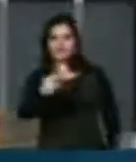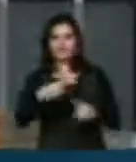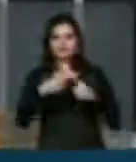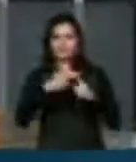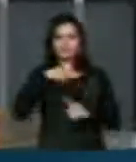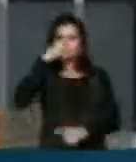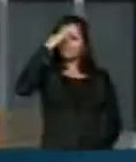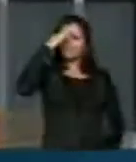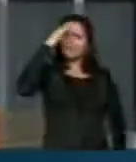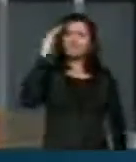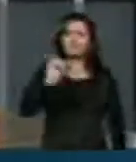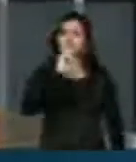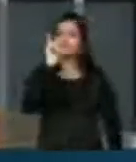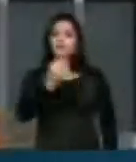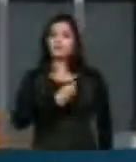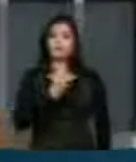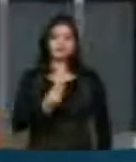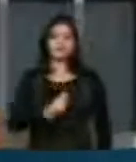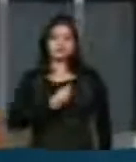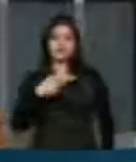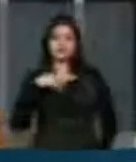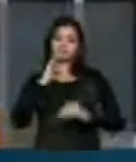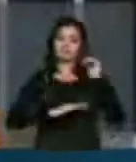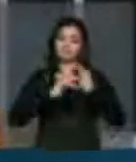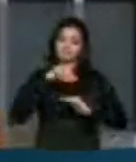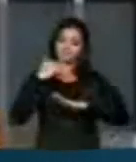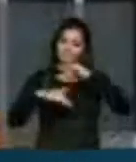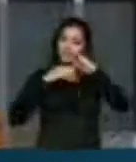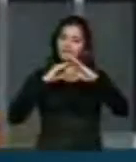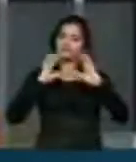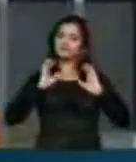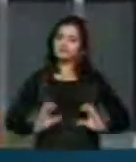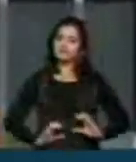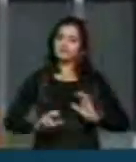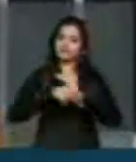protagonista da vida e da cidadania brasileira.